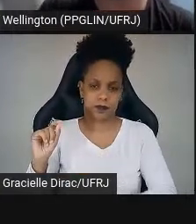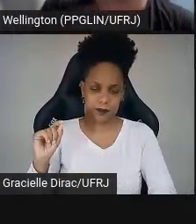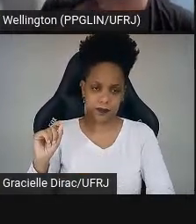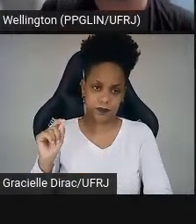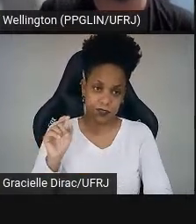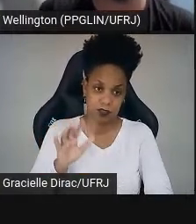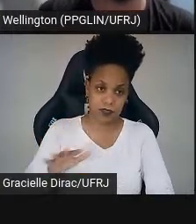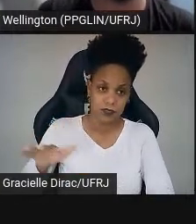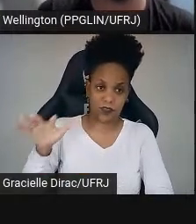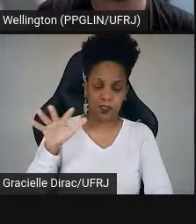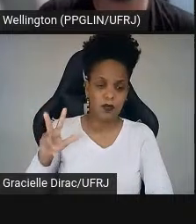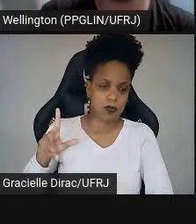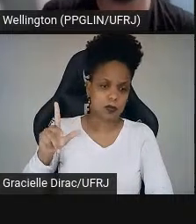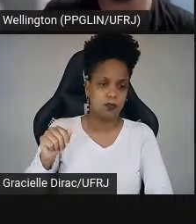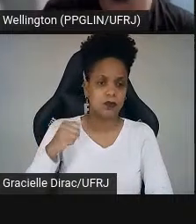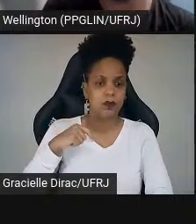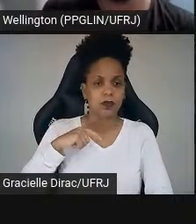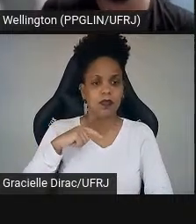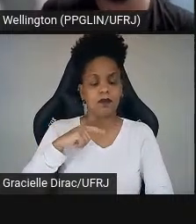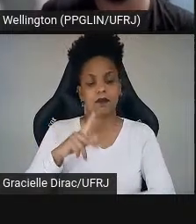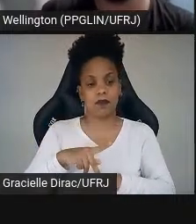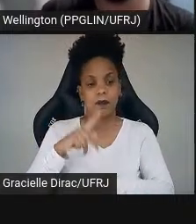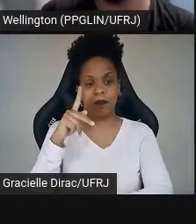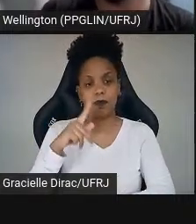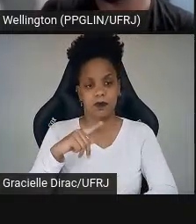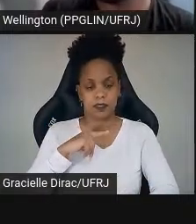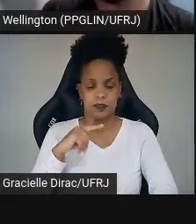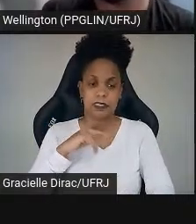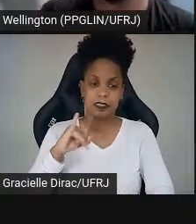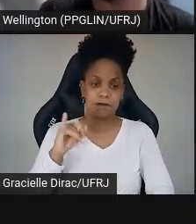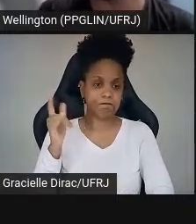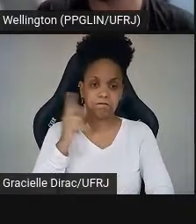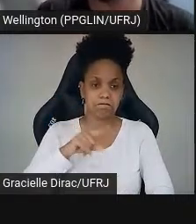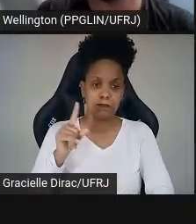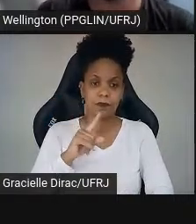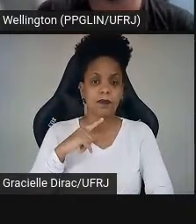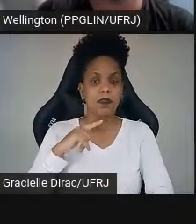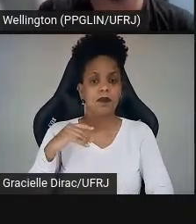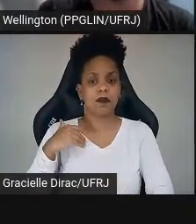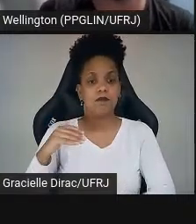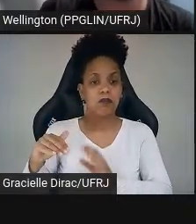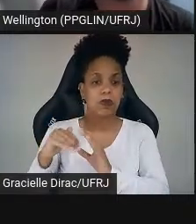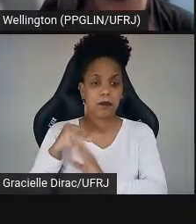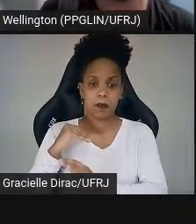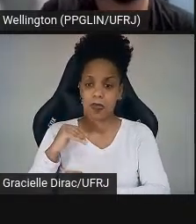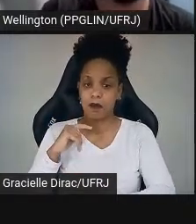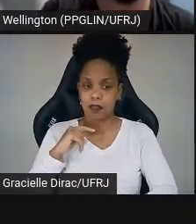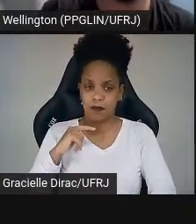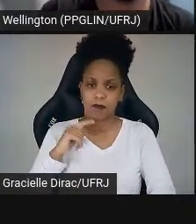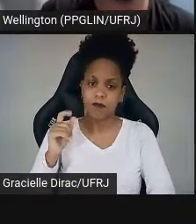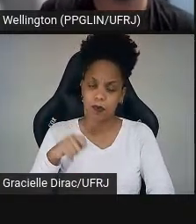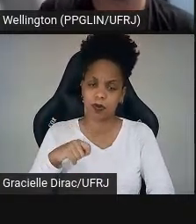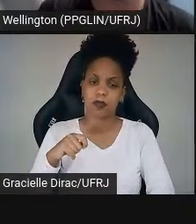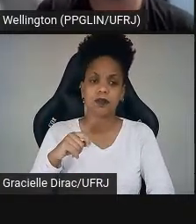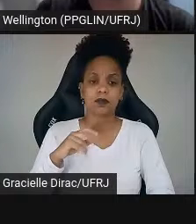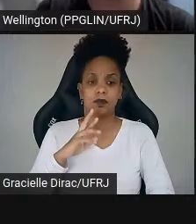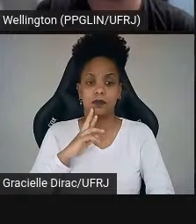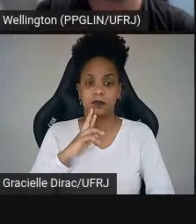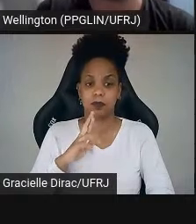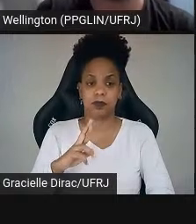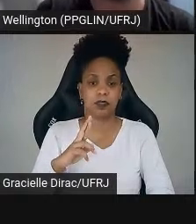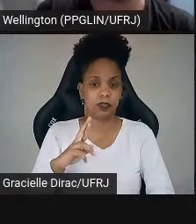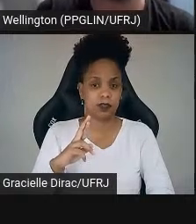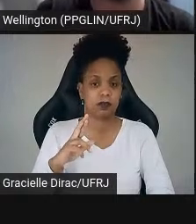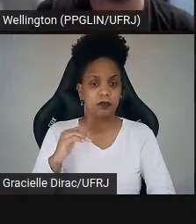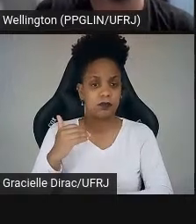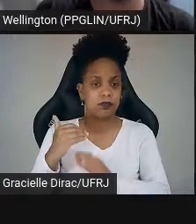geral para todos os alunos do programa. Então, se você não conseguir enviar um e-mail para a gente manifestando o seu interesse, você pode responder ao e-mail que nós vamos mandar